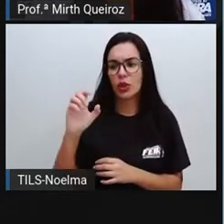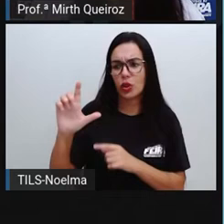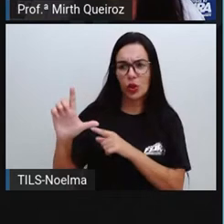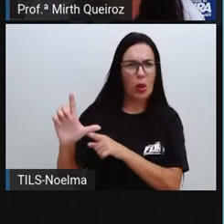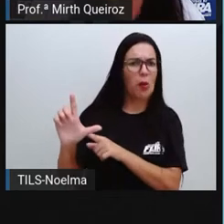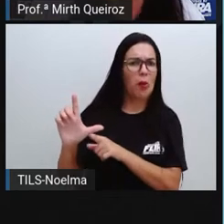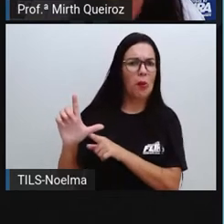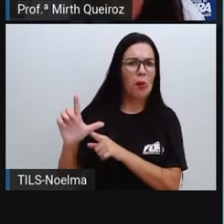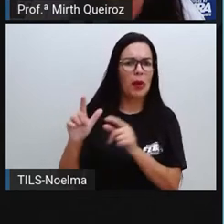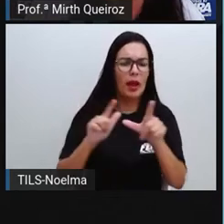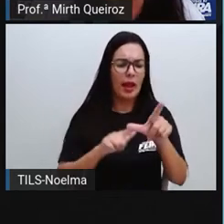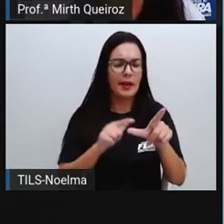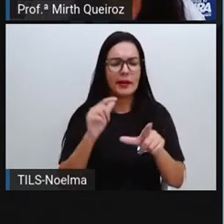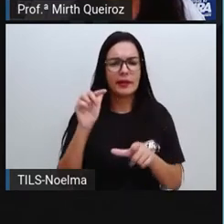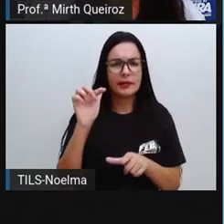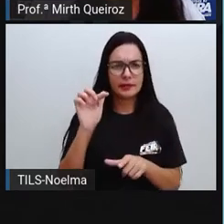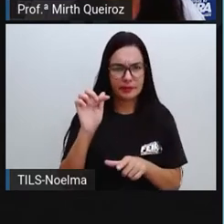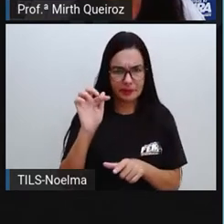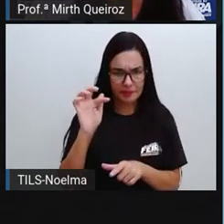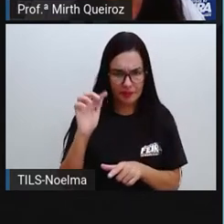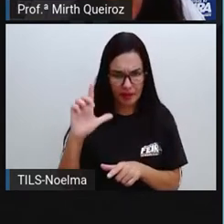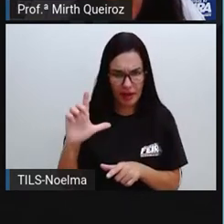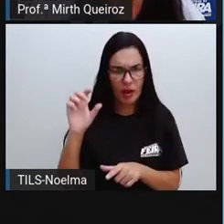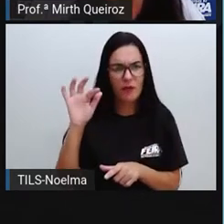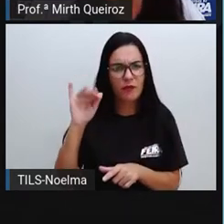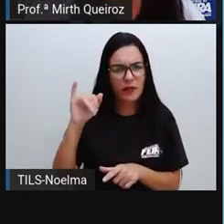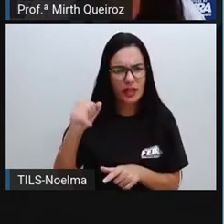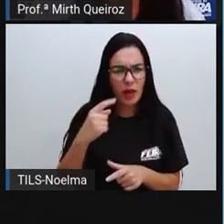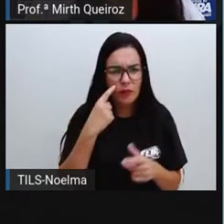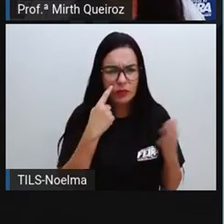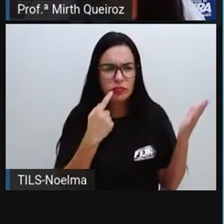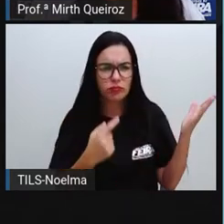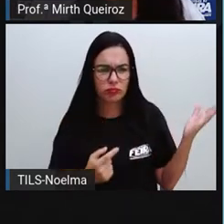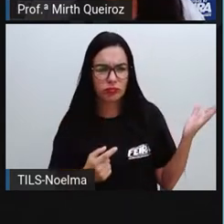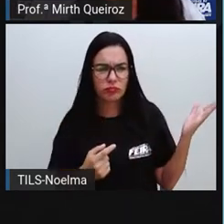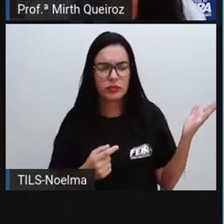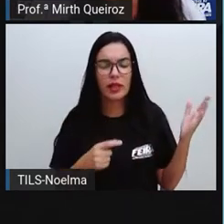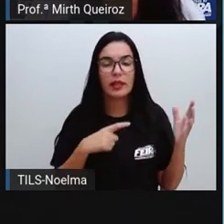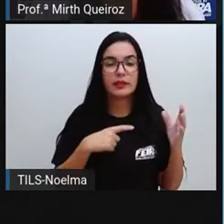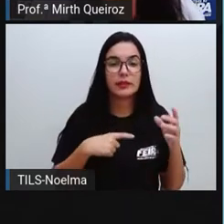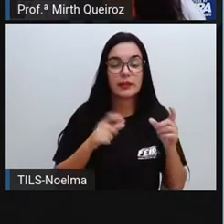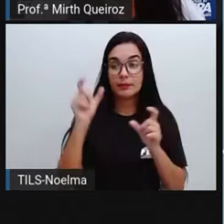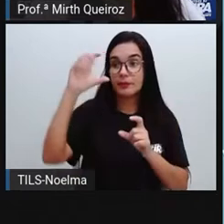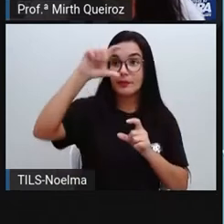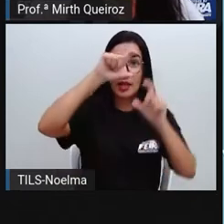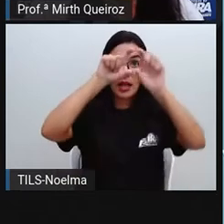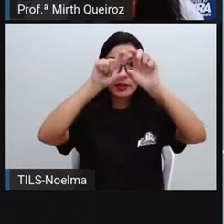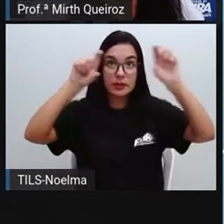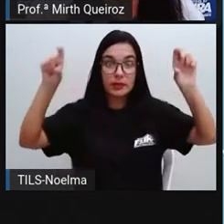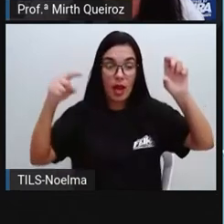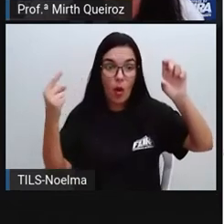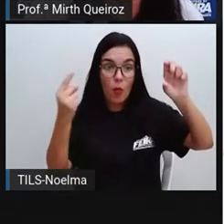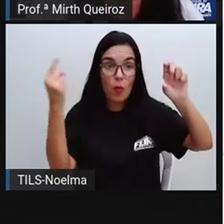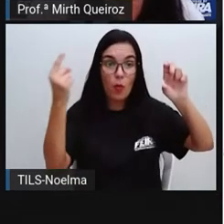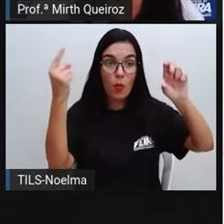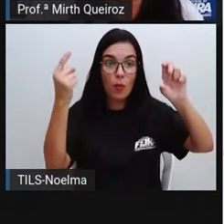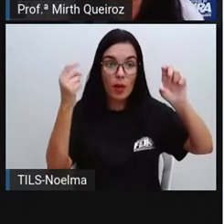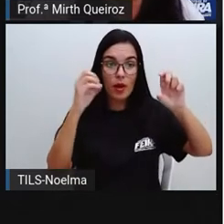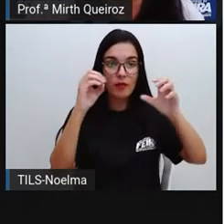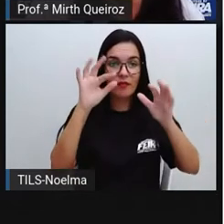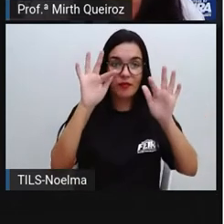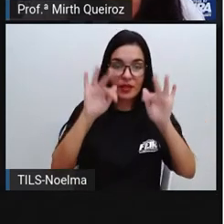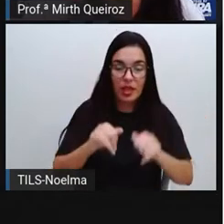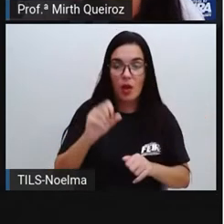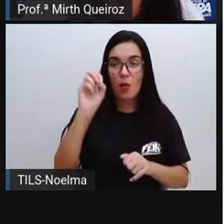viu com L no final, perdeu com L no final, ficou com L no final e falou, está aí com L no